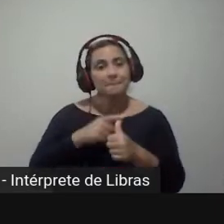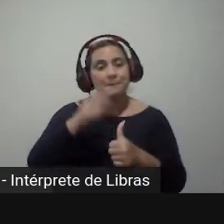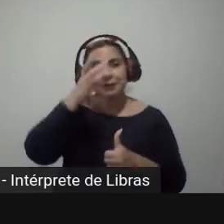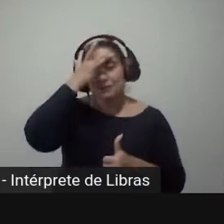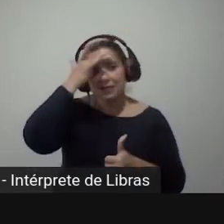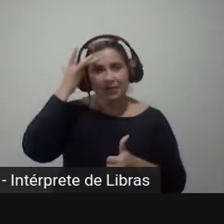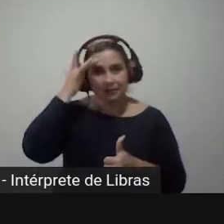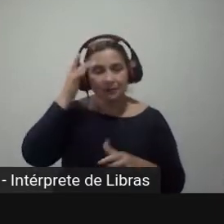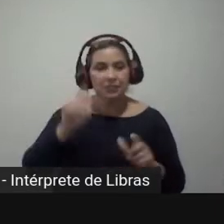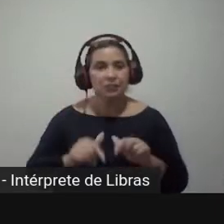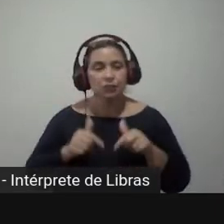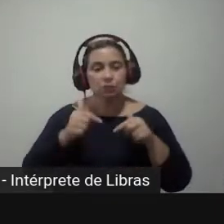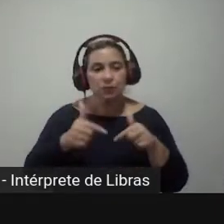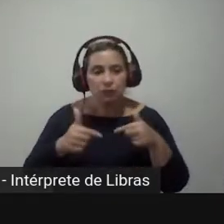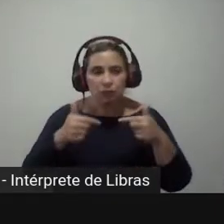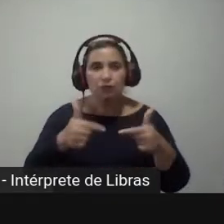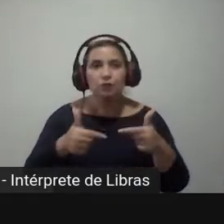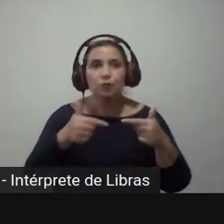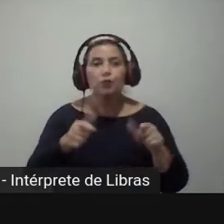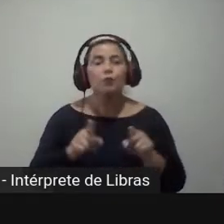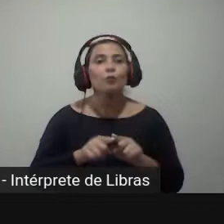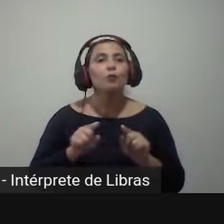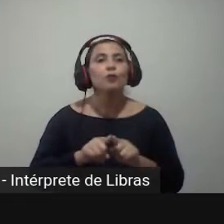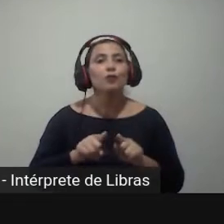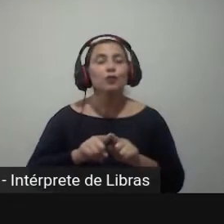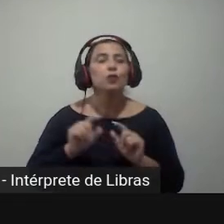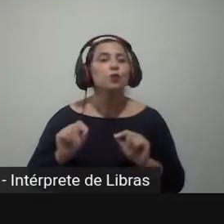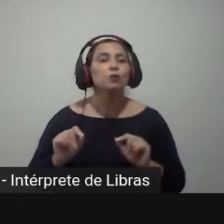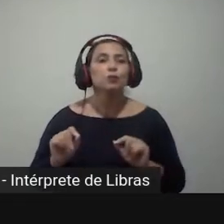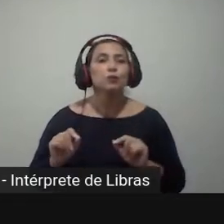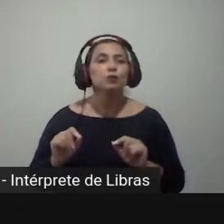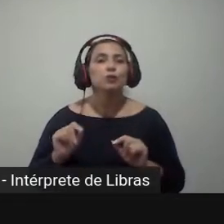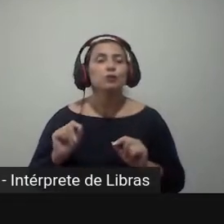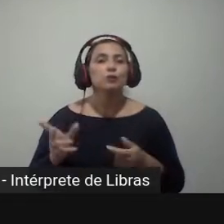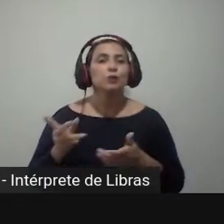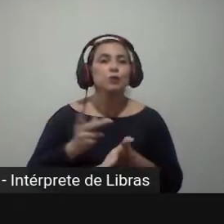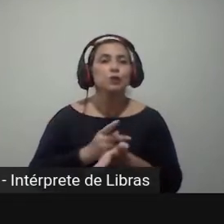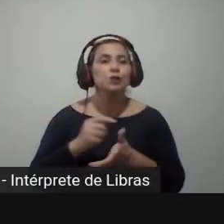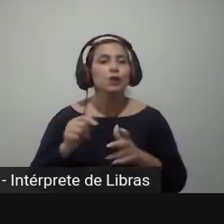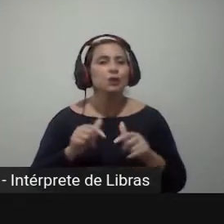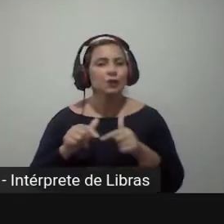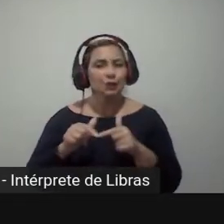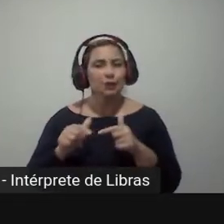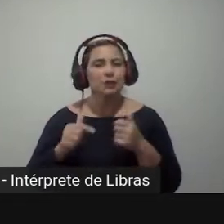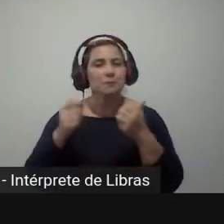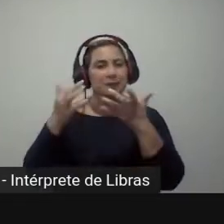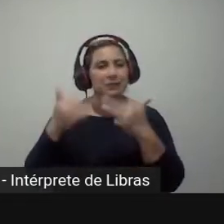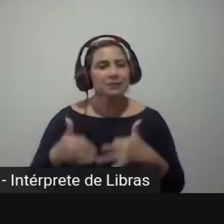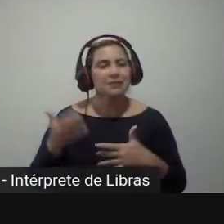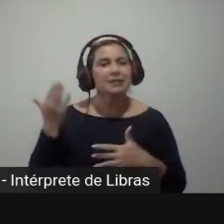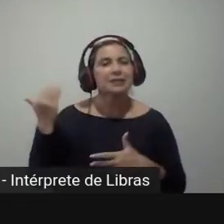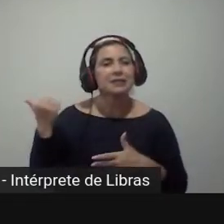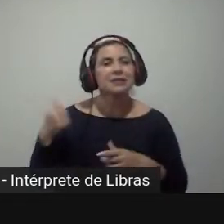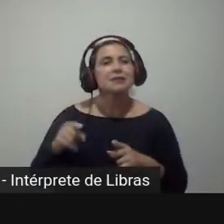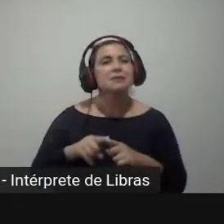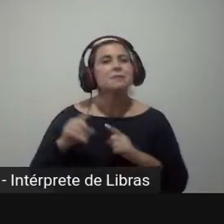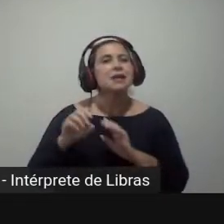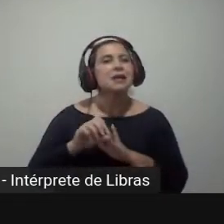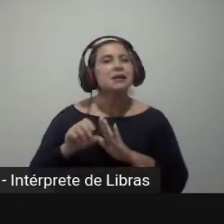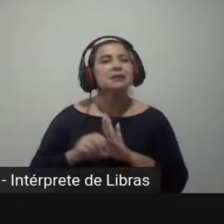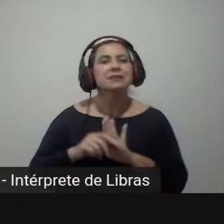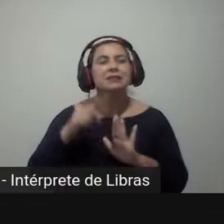levantou essa bola foi o Samuels, exatamente naqueles trabalhos que eu citei no início dos anos 2000, e ele